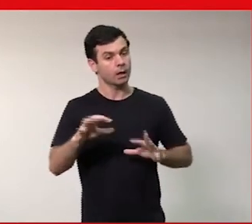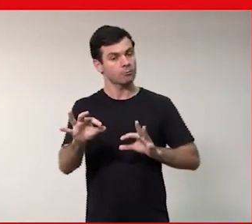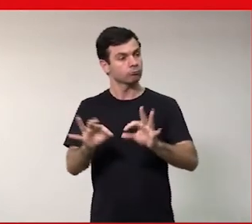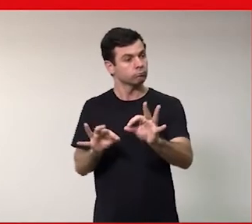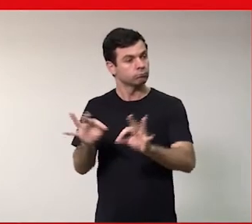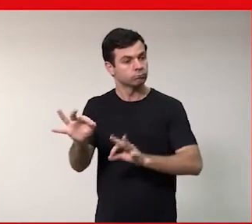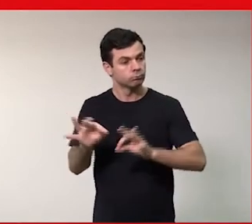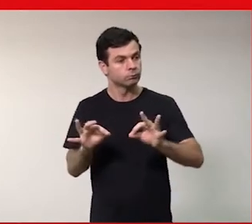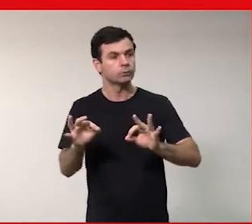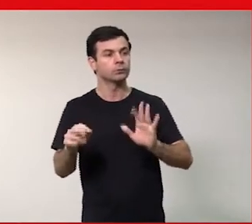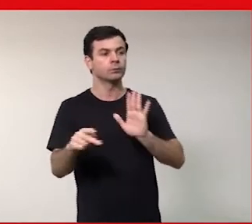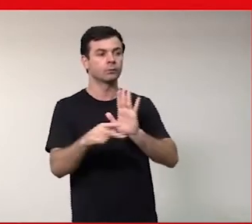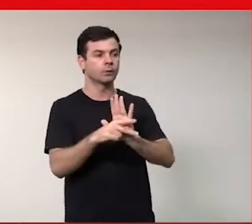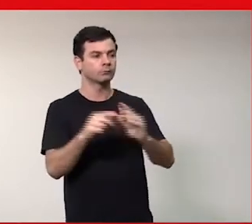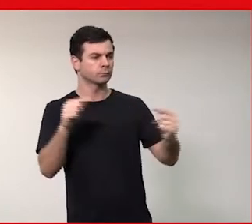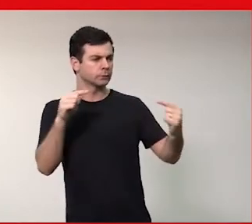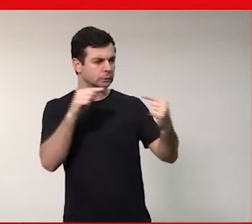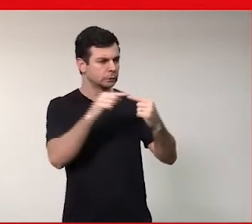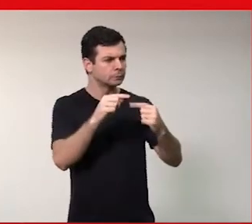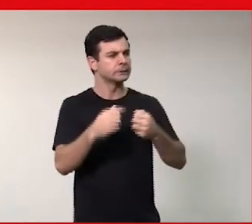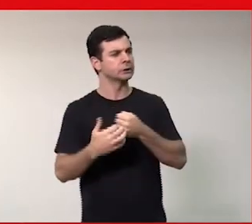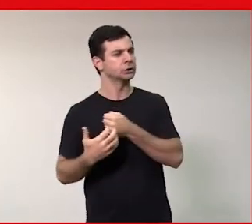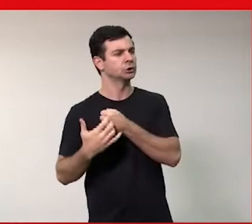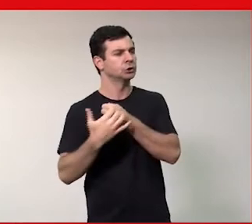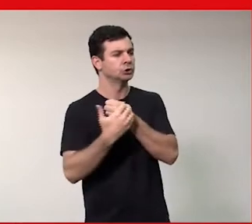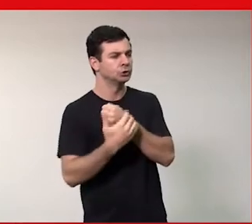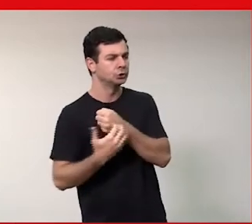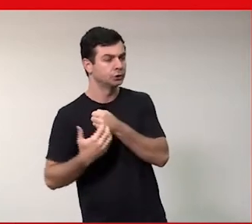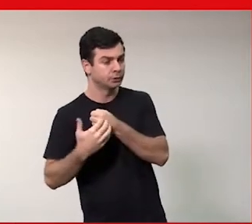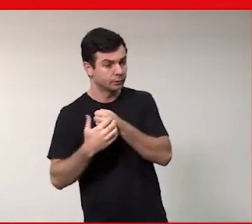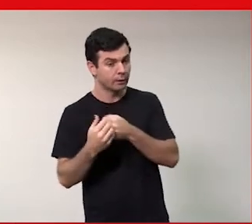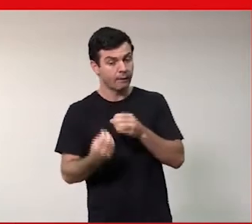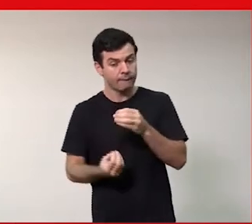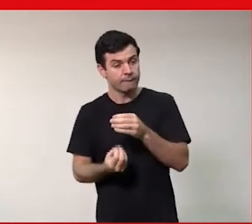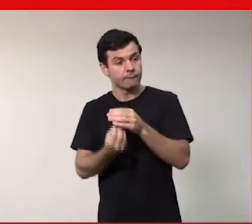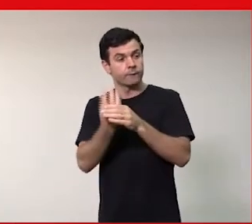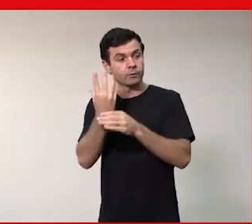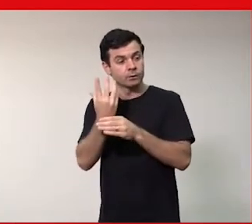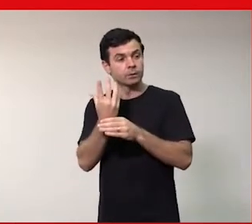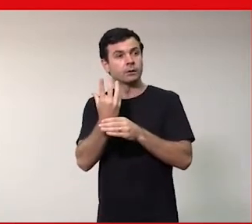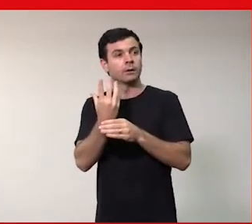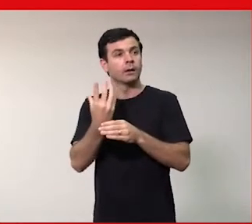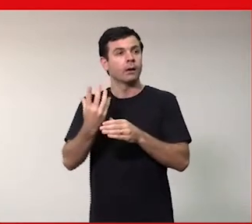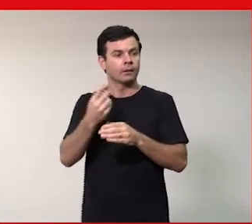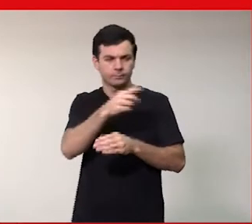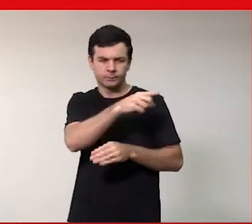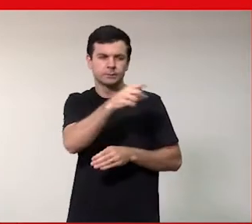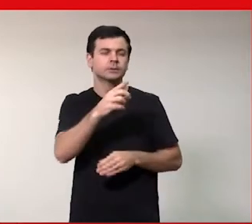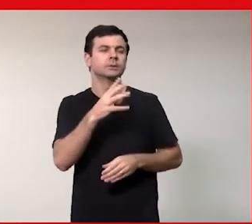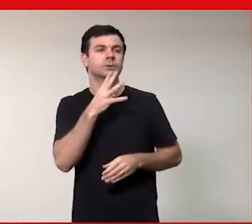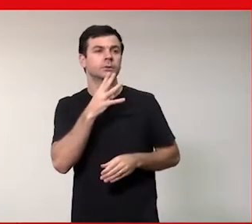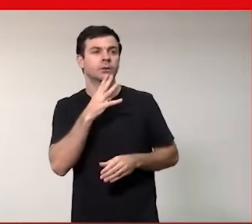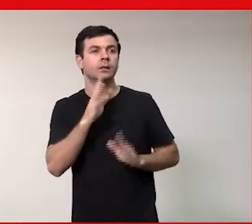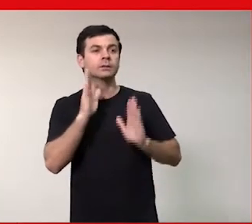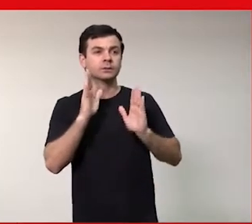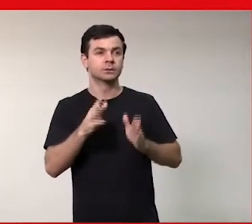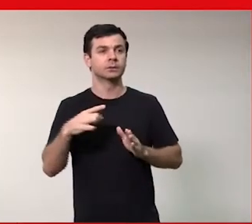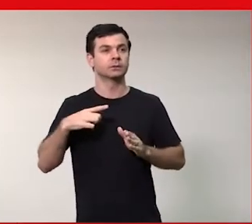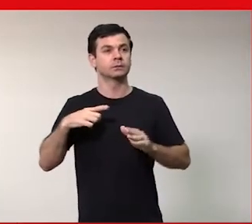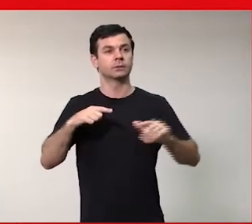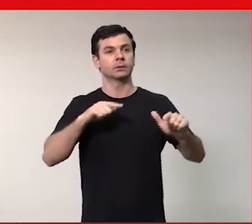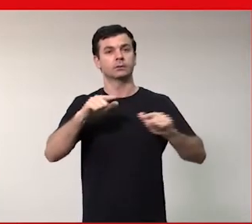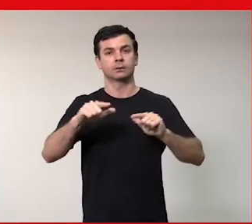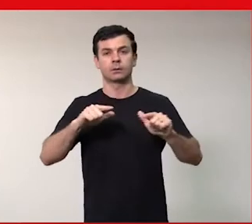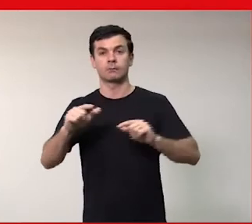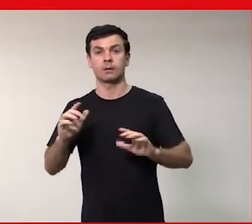chamado Cunhenta Digital que foi criado lá dentro da universidade que vocês já conhecem que faz esse trabalho de